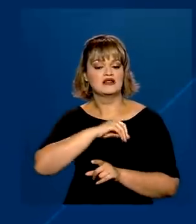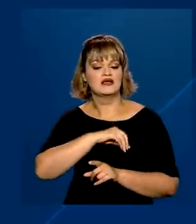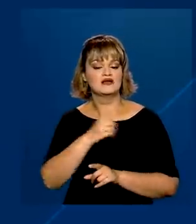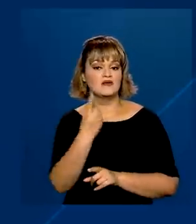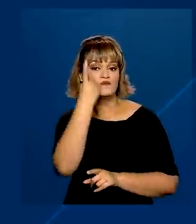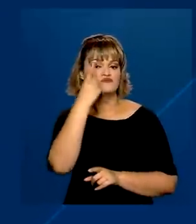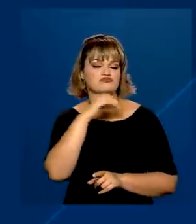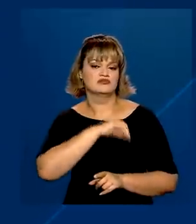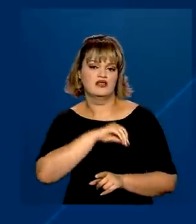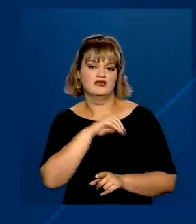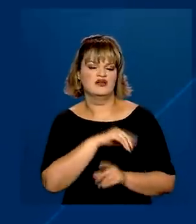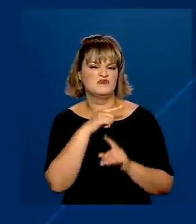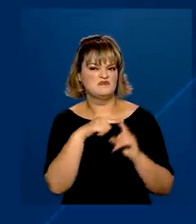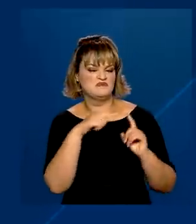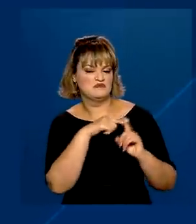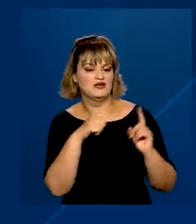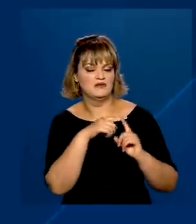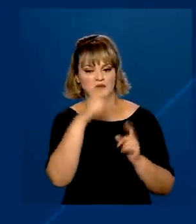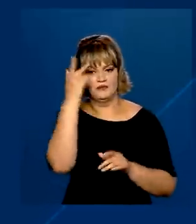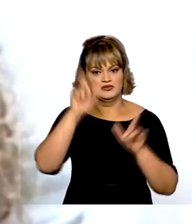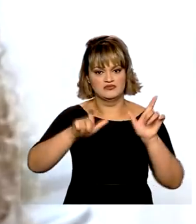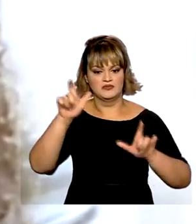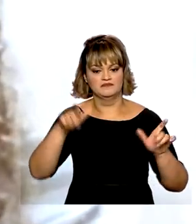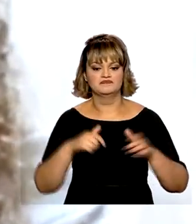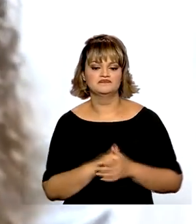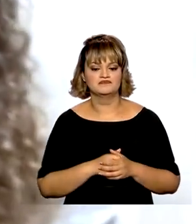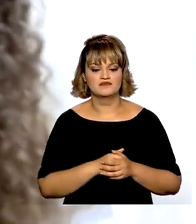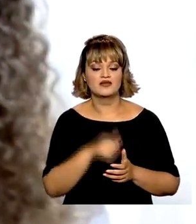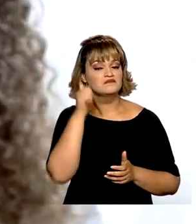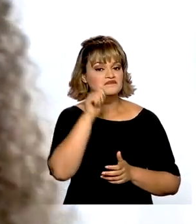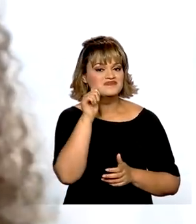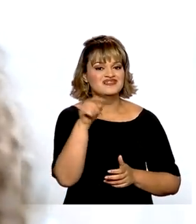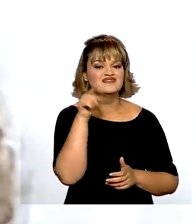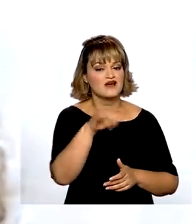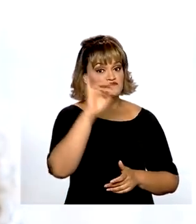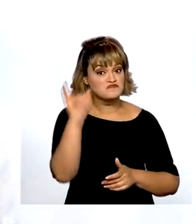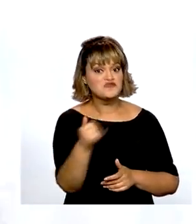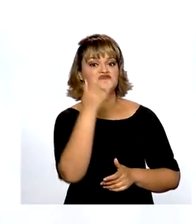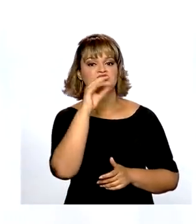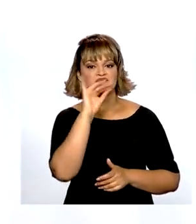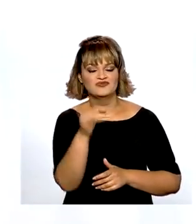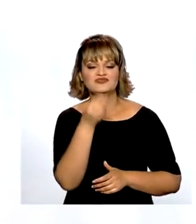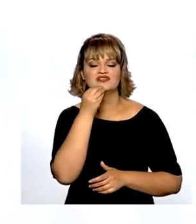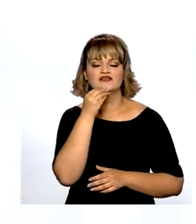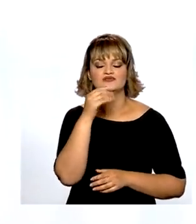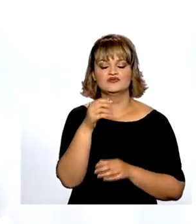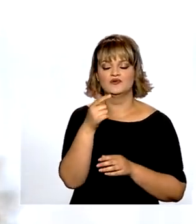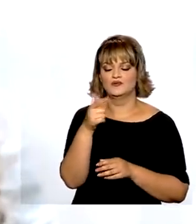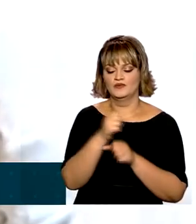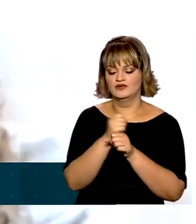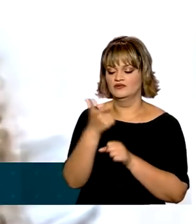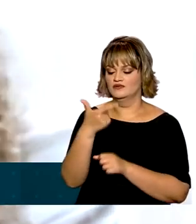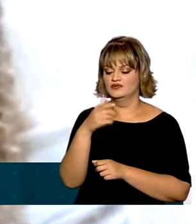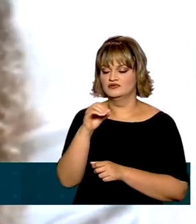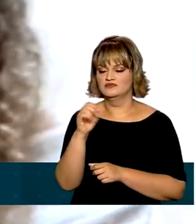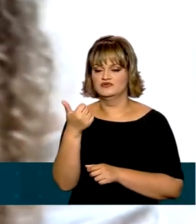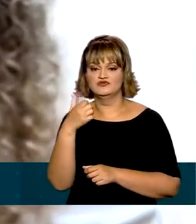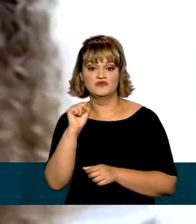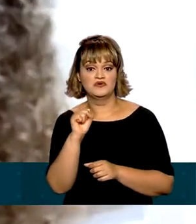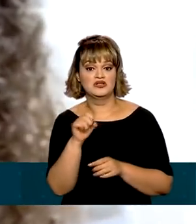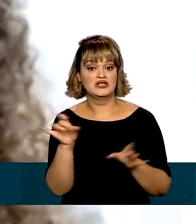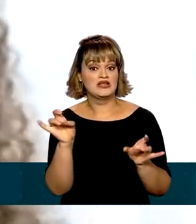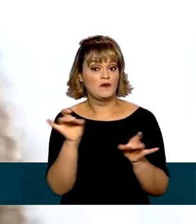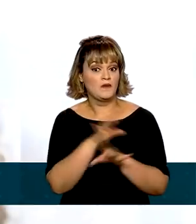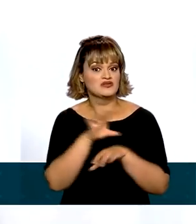um salário mínimo e meio por pessoa. A Stephanie aproveitou a oportunidade em 2018 e já termina